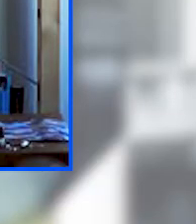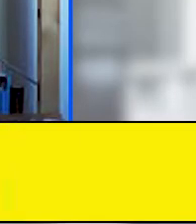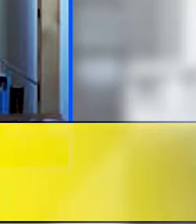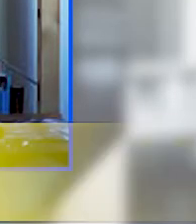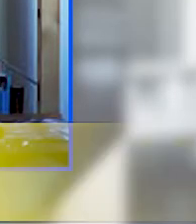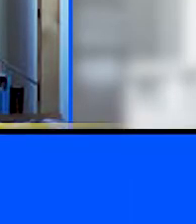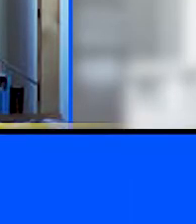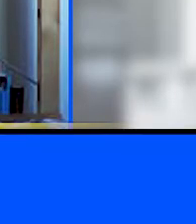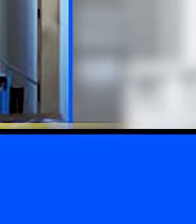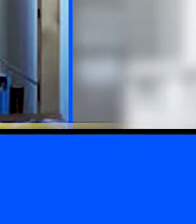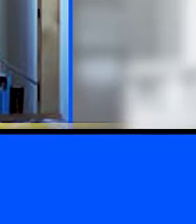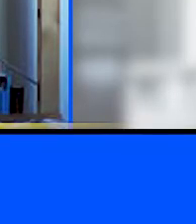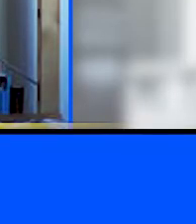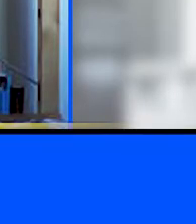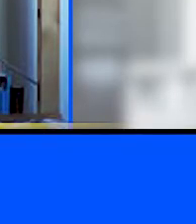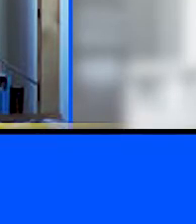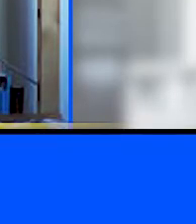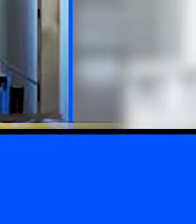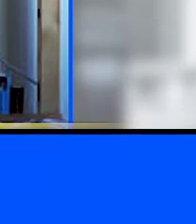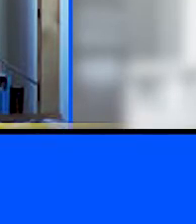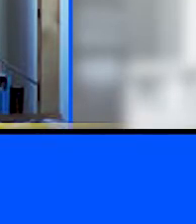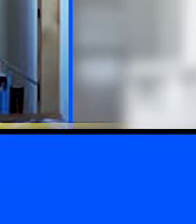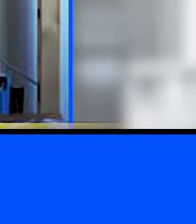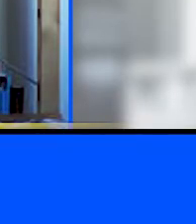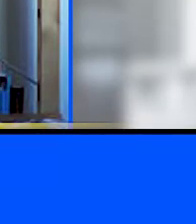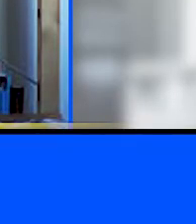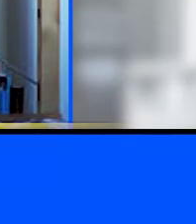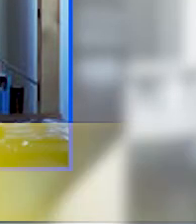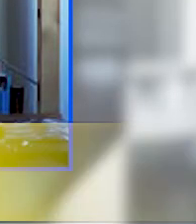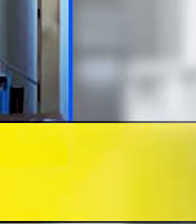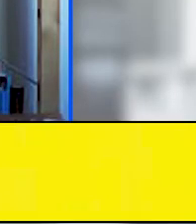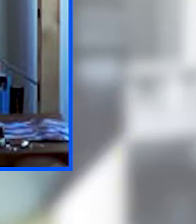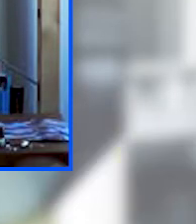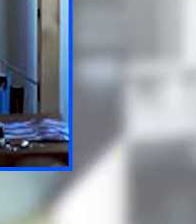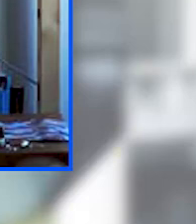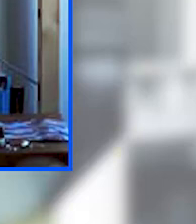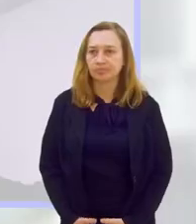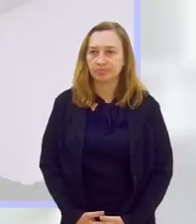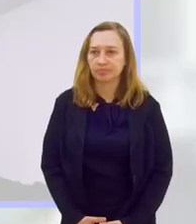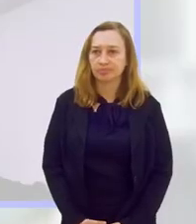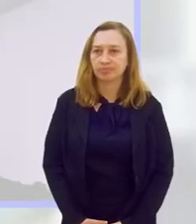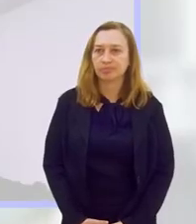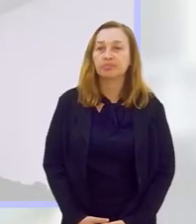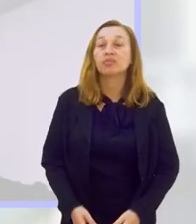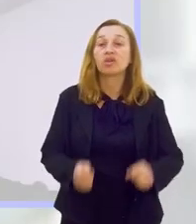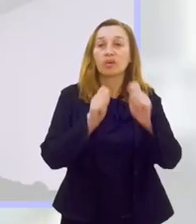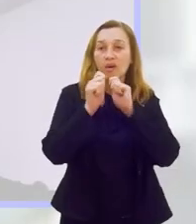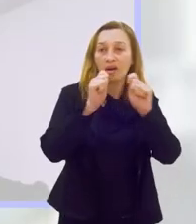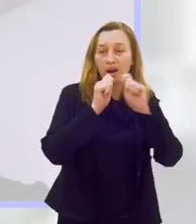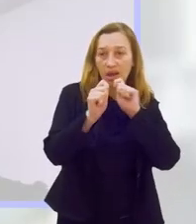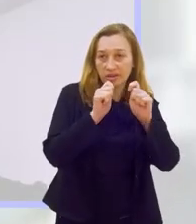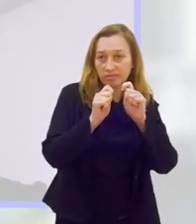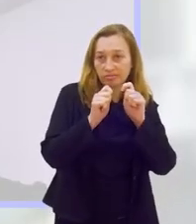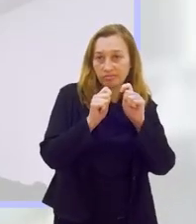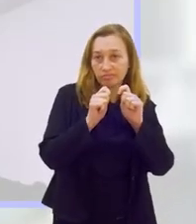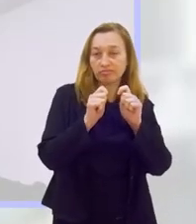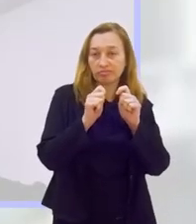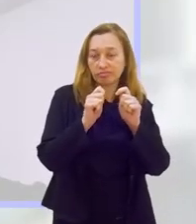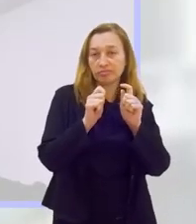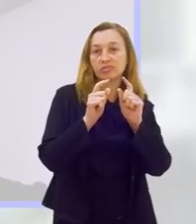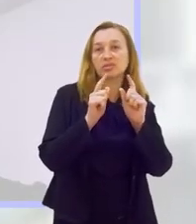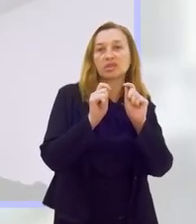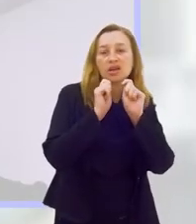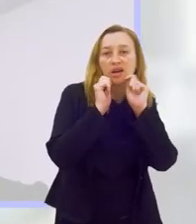O Alerj Debate está de volta. Eu recebo a médica, endocrinologista Fernanda Pescador e o professor de